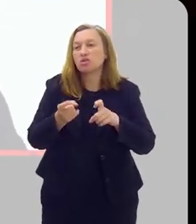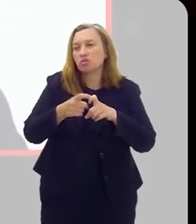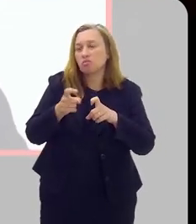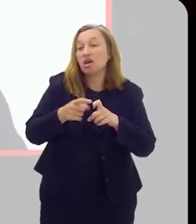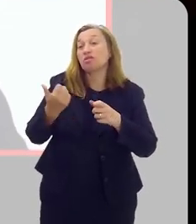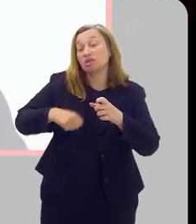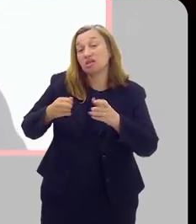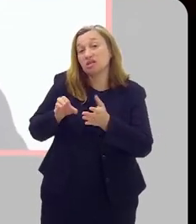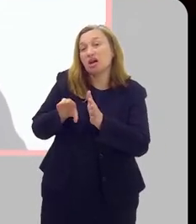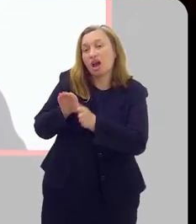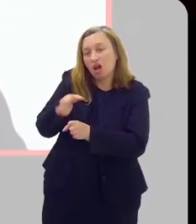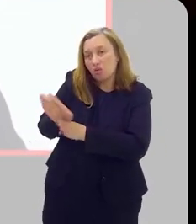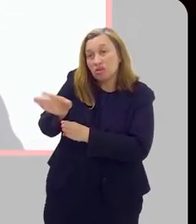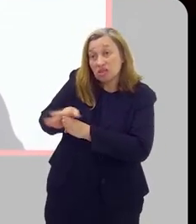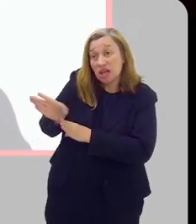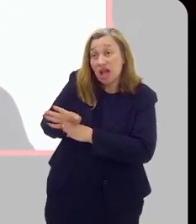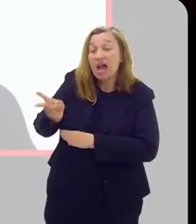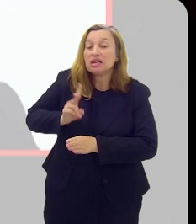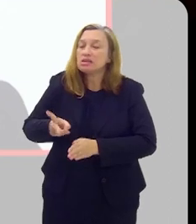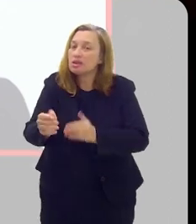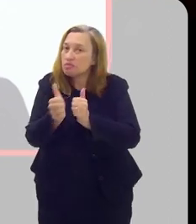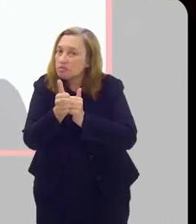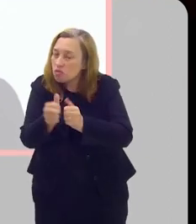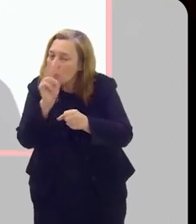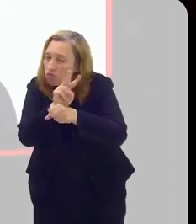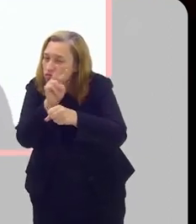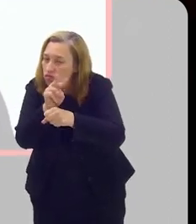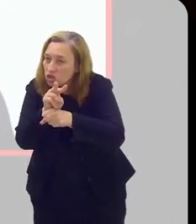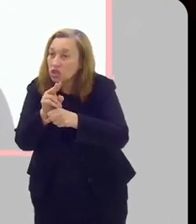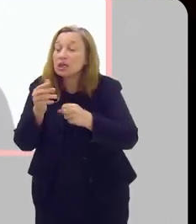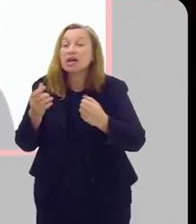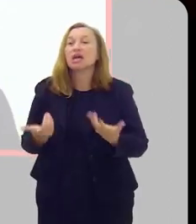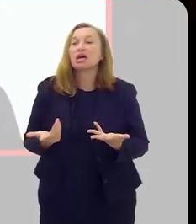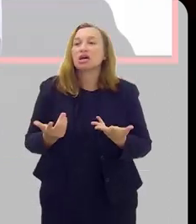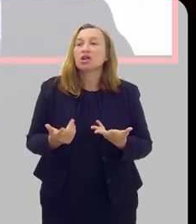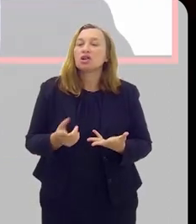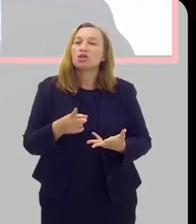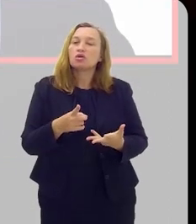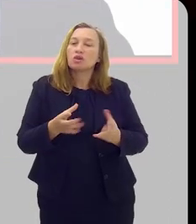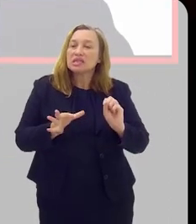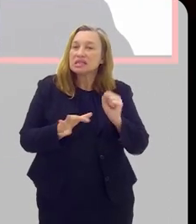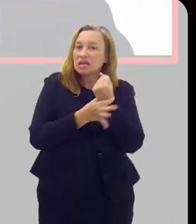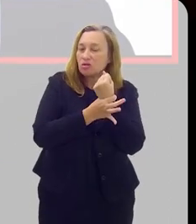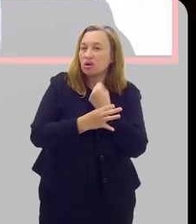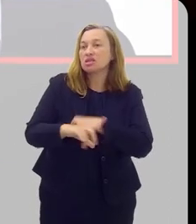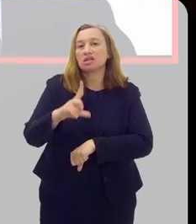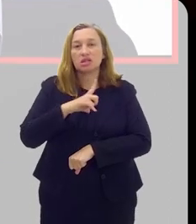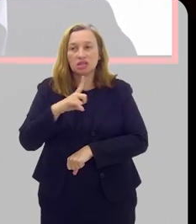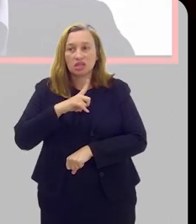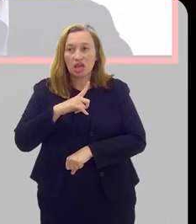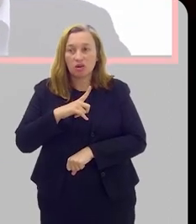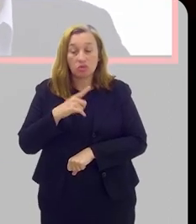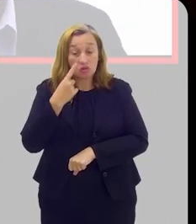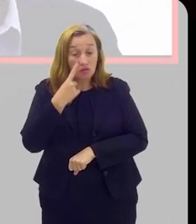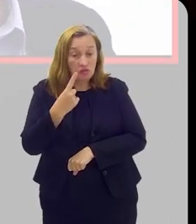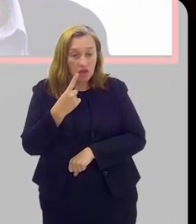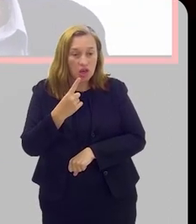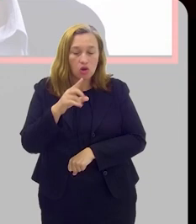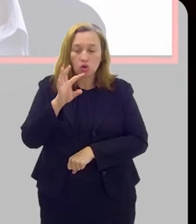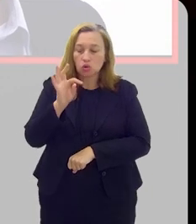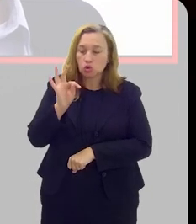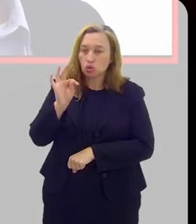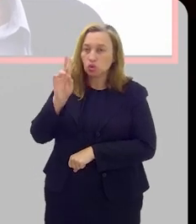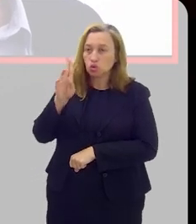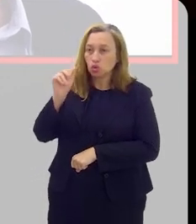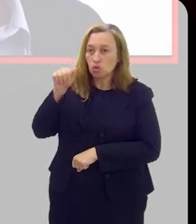urologista vai ter que fazer orientação, mas fazendo sempre a vigilância ativa. Porque a única forma que a gente tem de garantir é que aquele tumor não vai